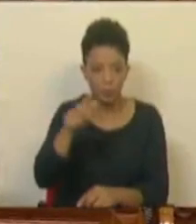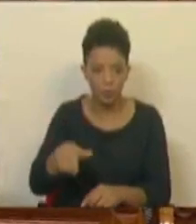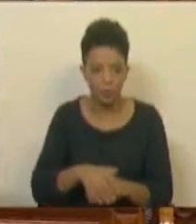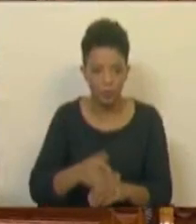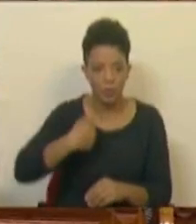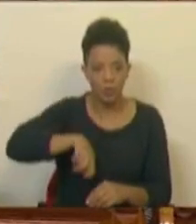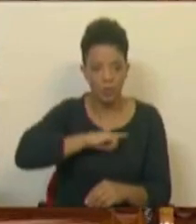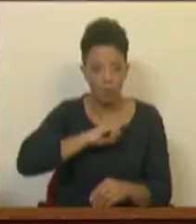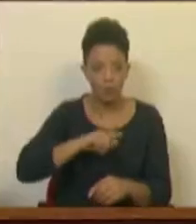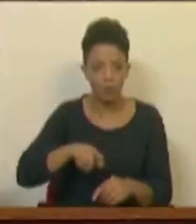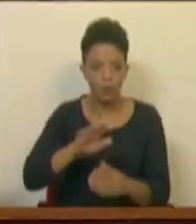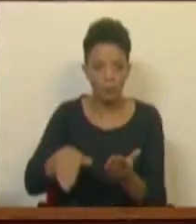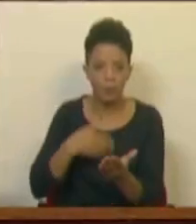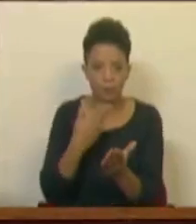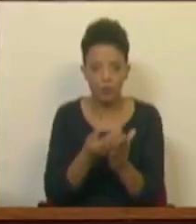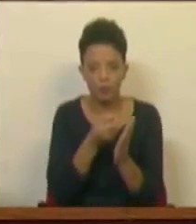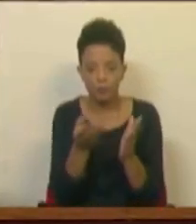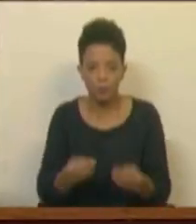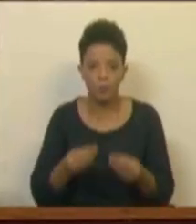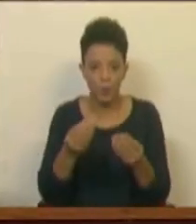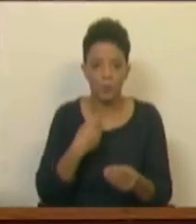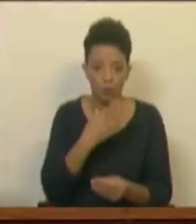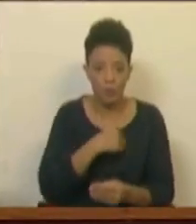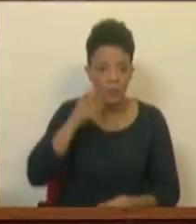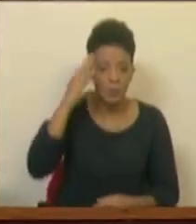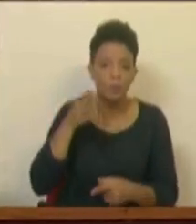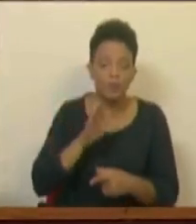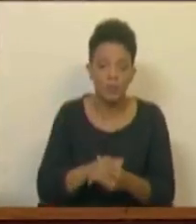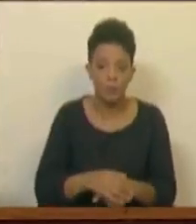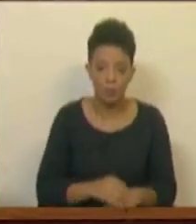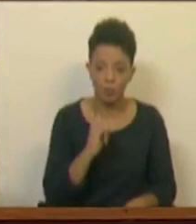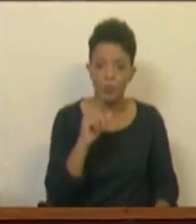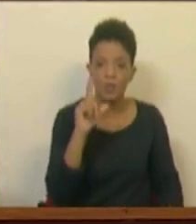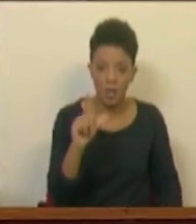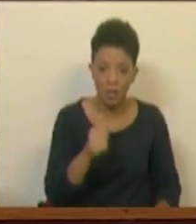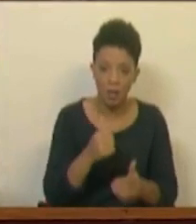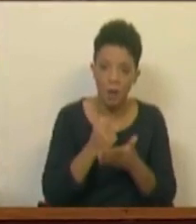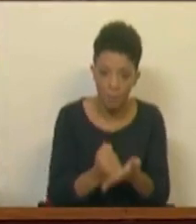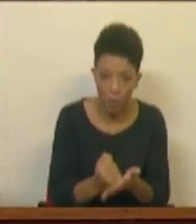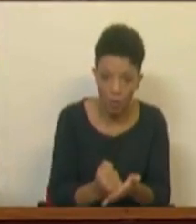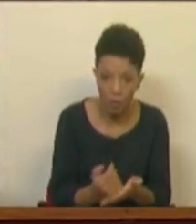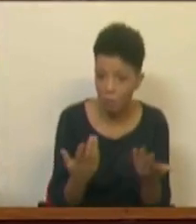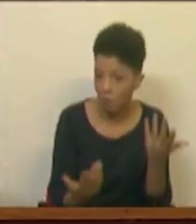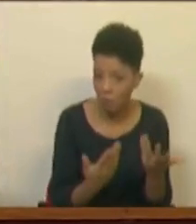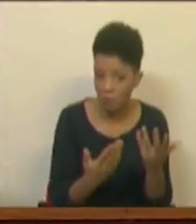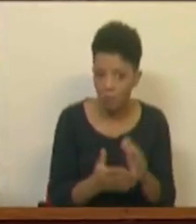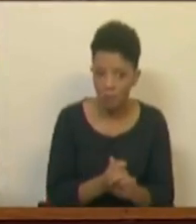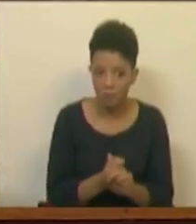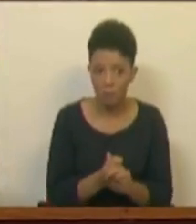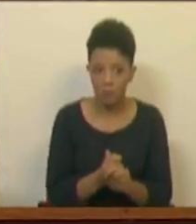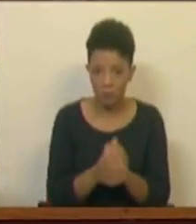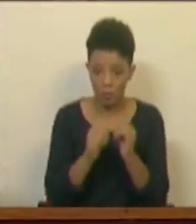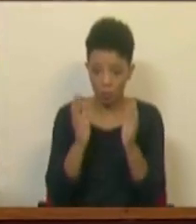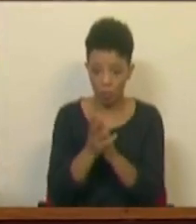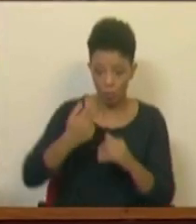apresentamos uma série de iniciativas que eu gostaria de saber, por exemplo, se a iniciativa liberal acompanha. Todos nós